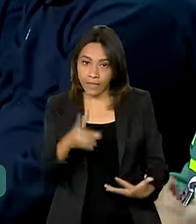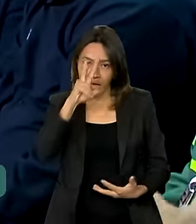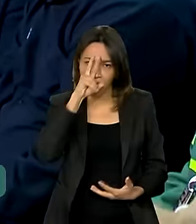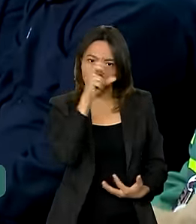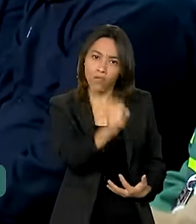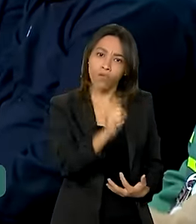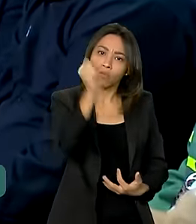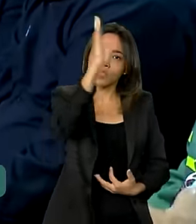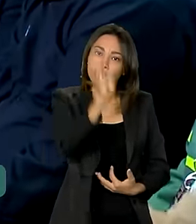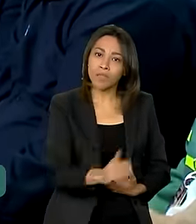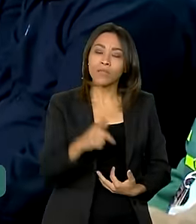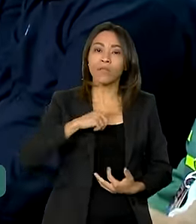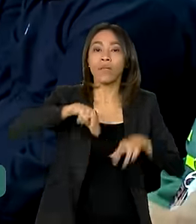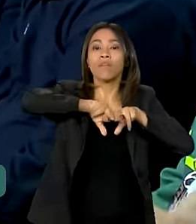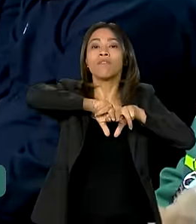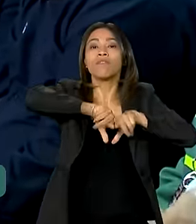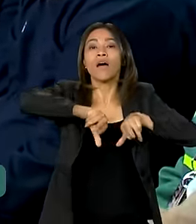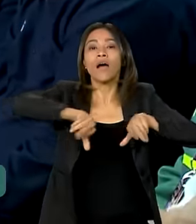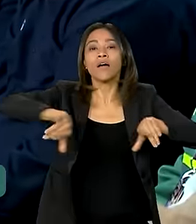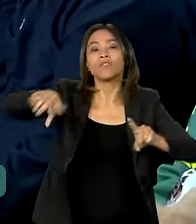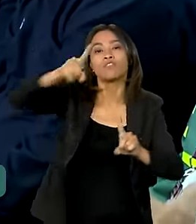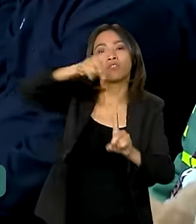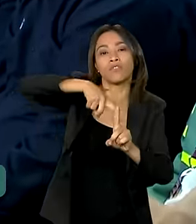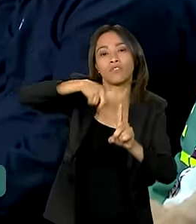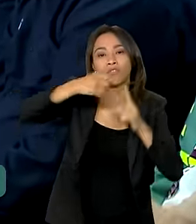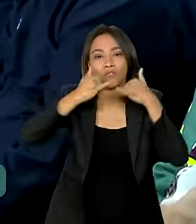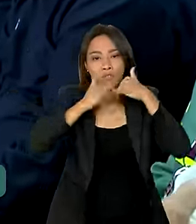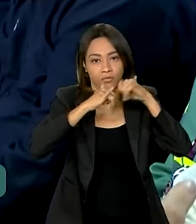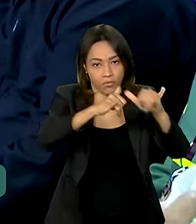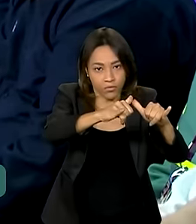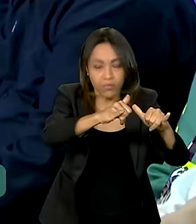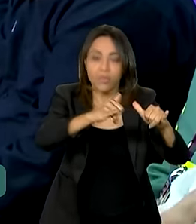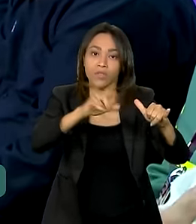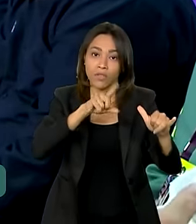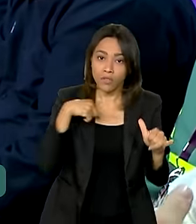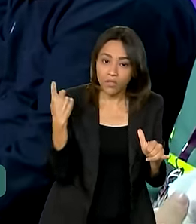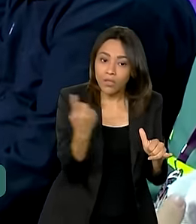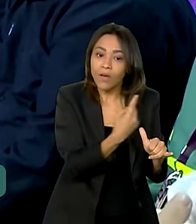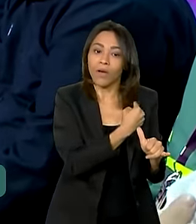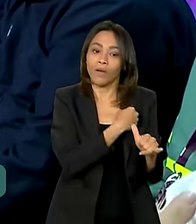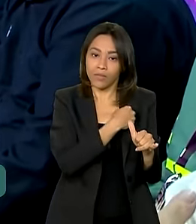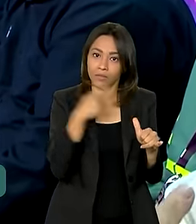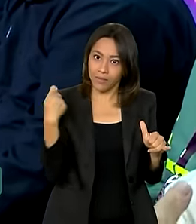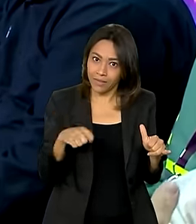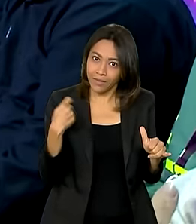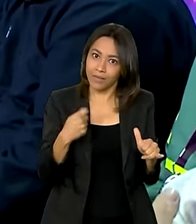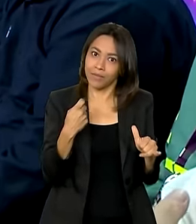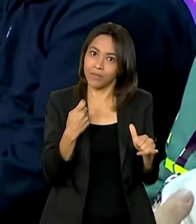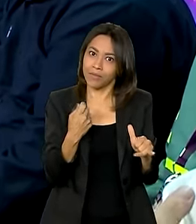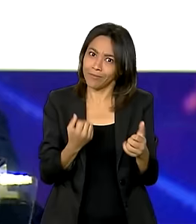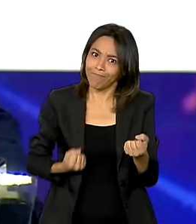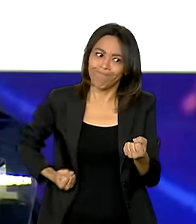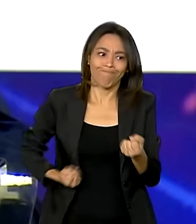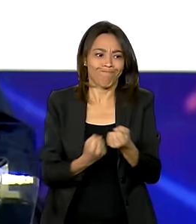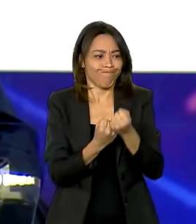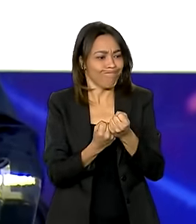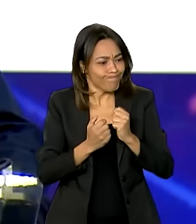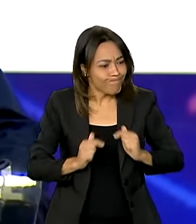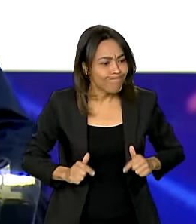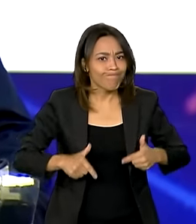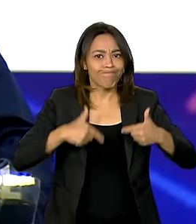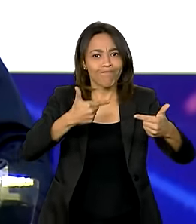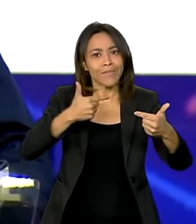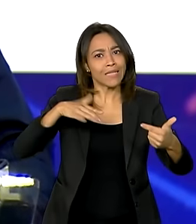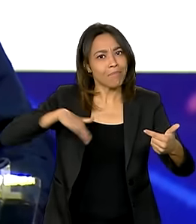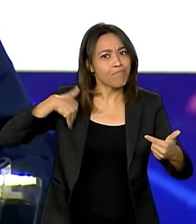pluralidade energética. E nós não podemos abrir mão num país que tem muito por fazer e, em